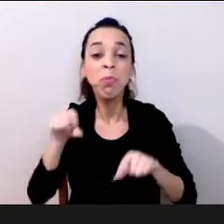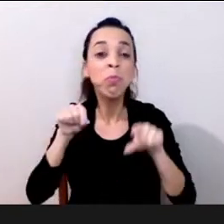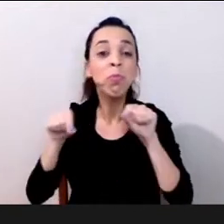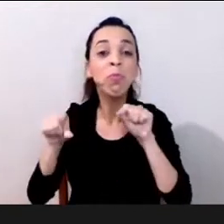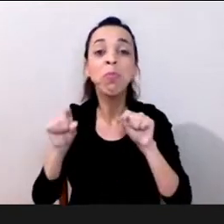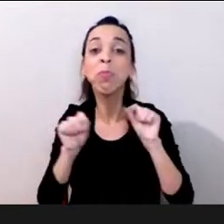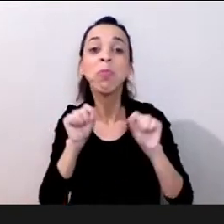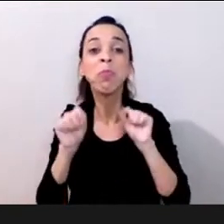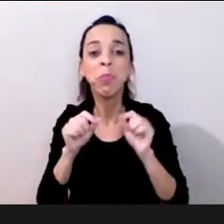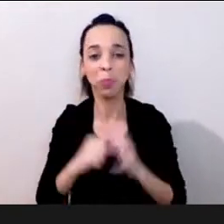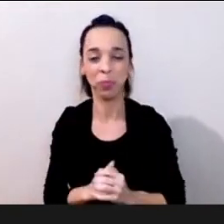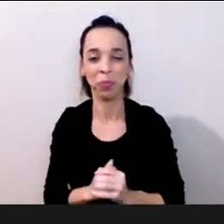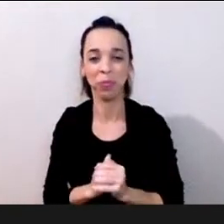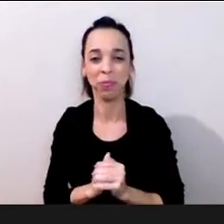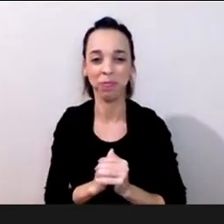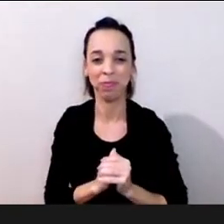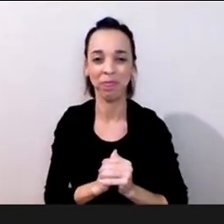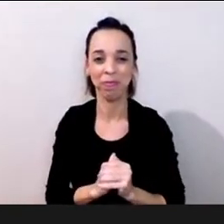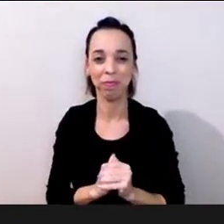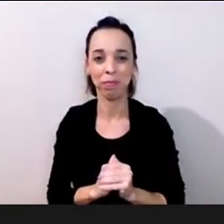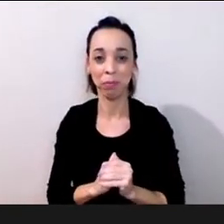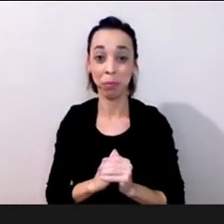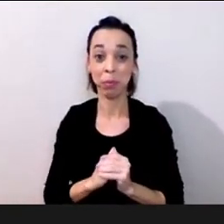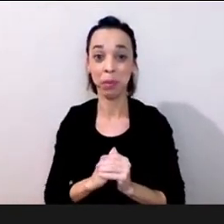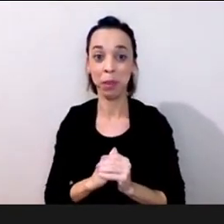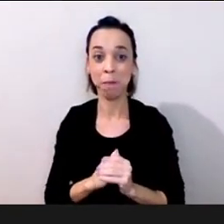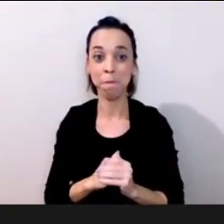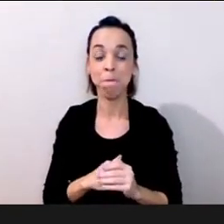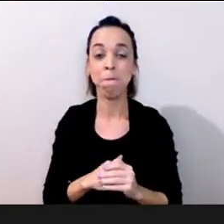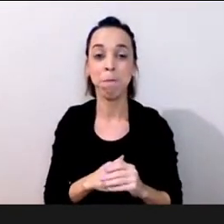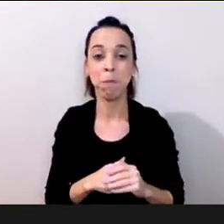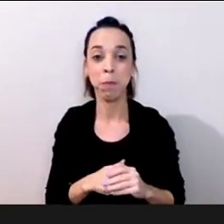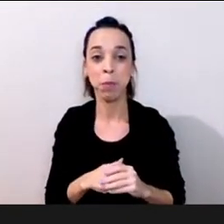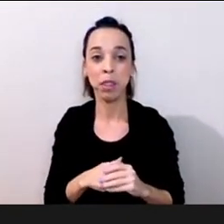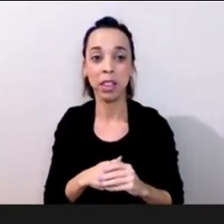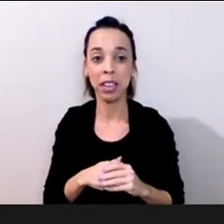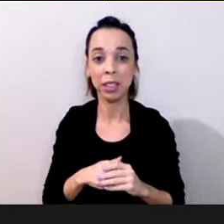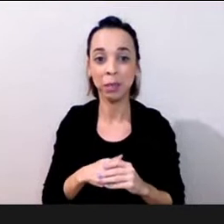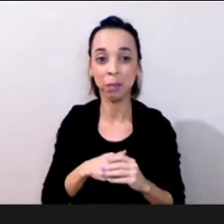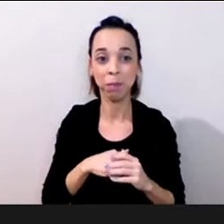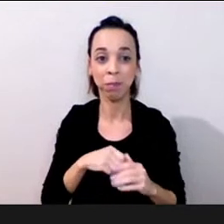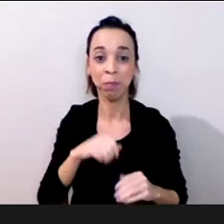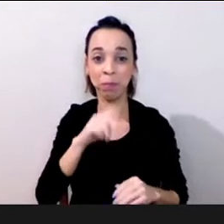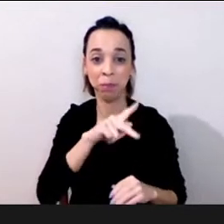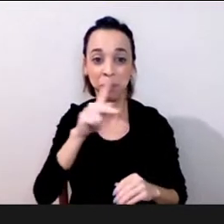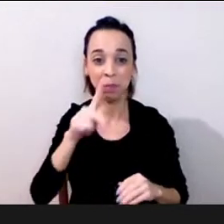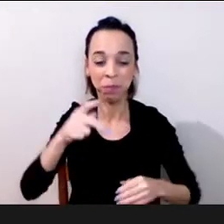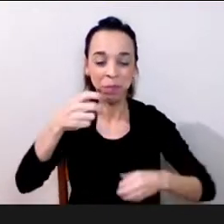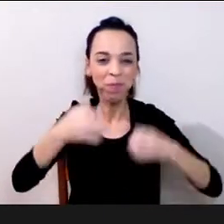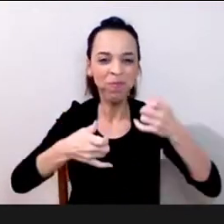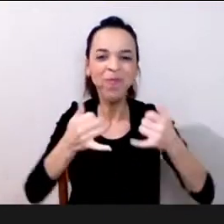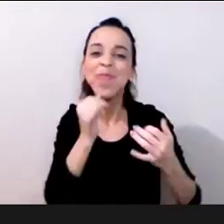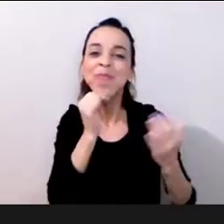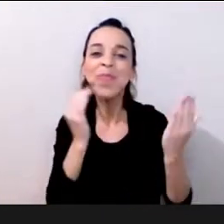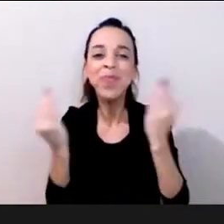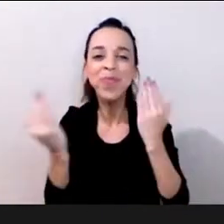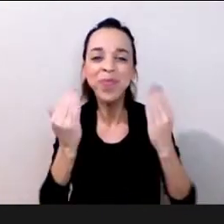posso fazer um complemento em relação a essa analogia claro que o professor trouxe em relação a escada